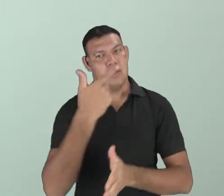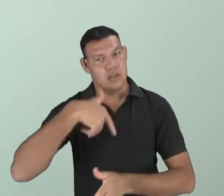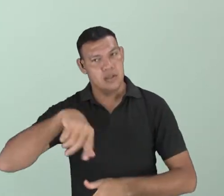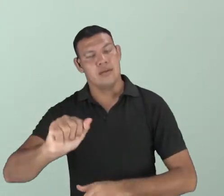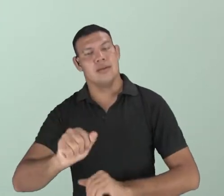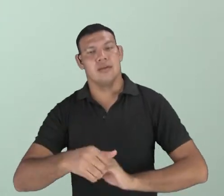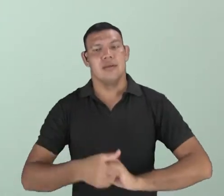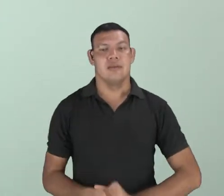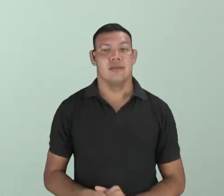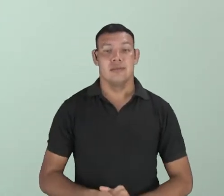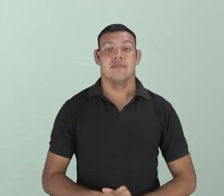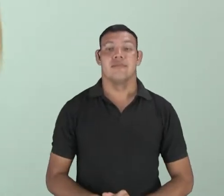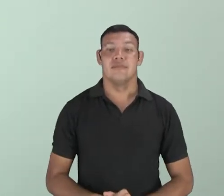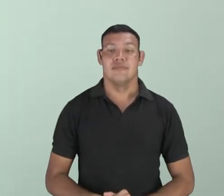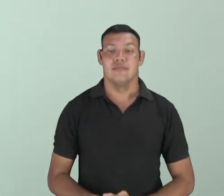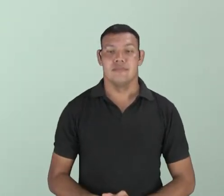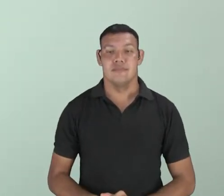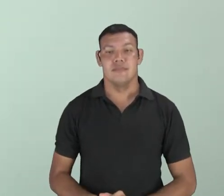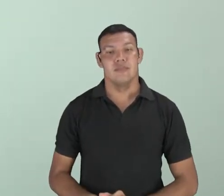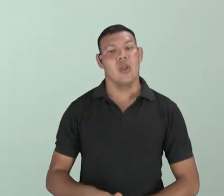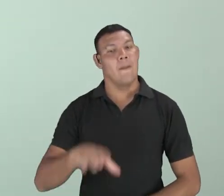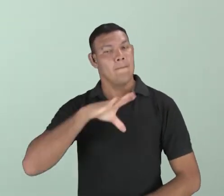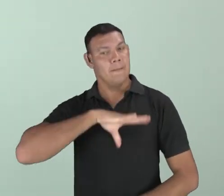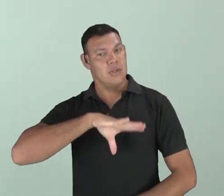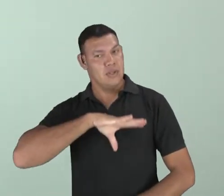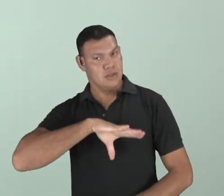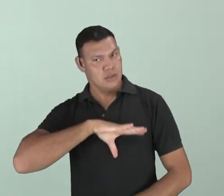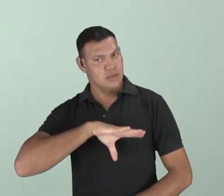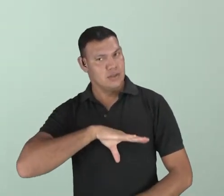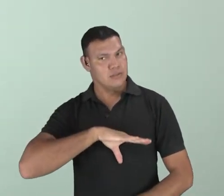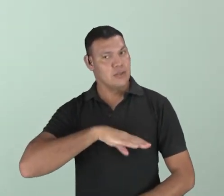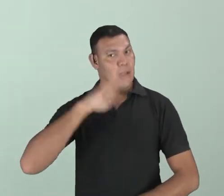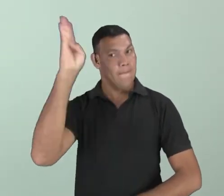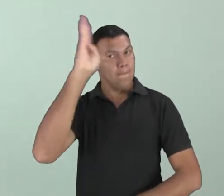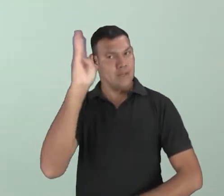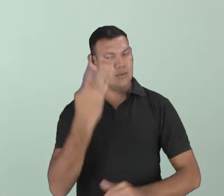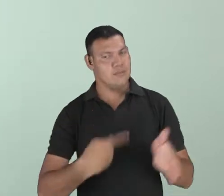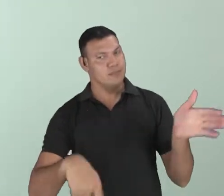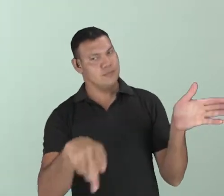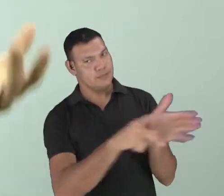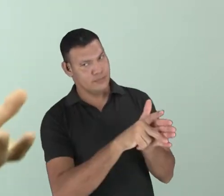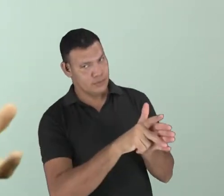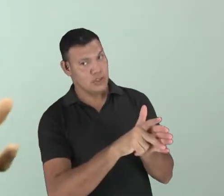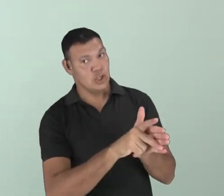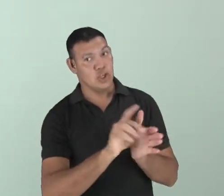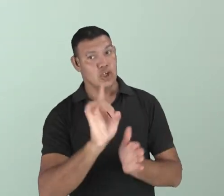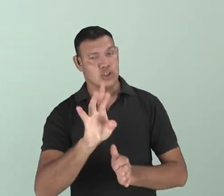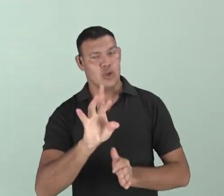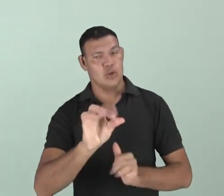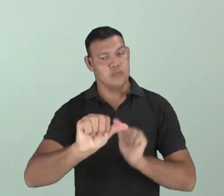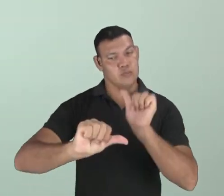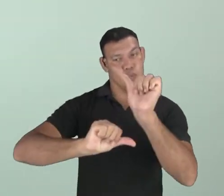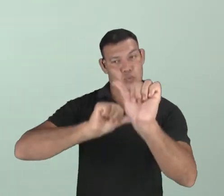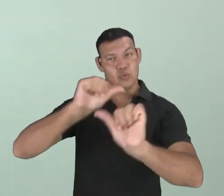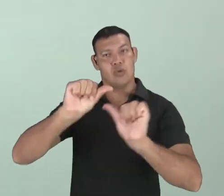língua portuguesa do Brasil, porém com algumas modificações de uma região para outra,